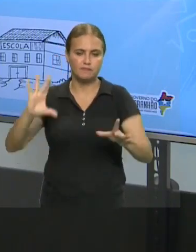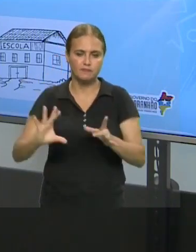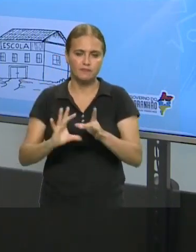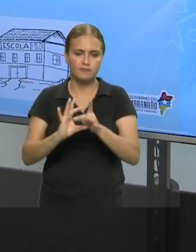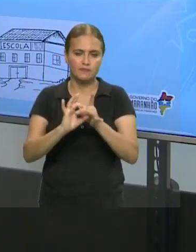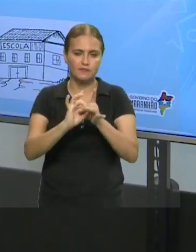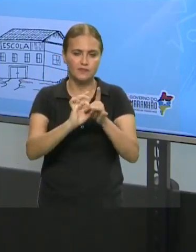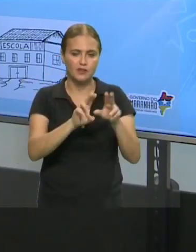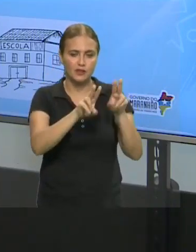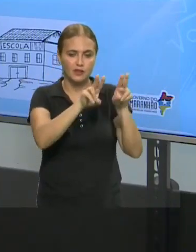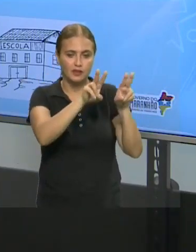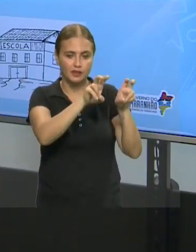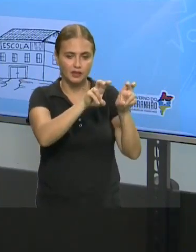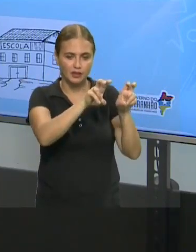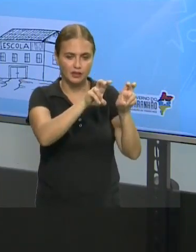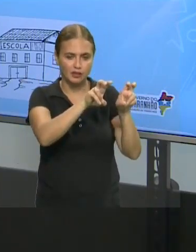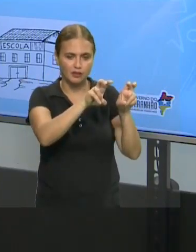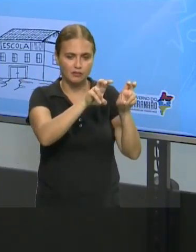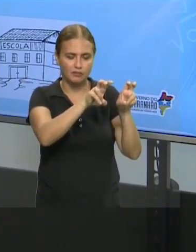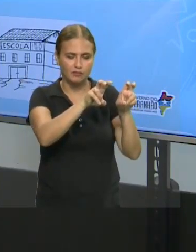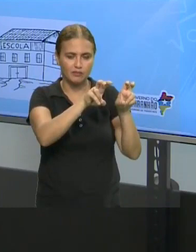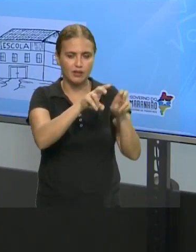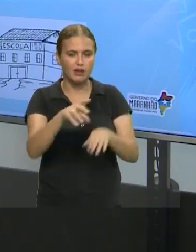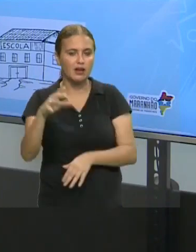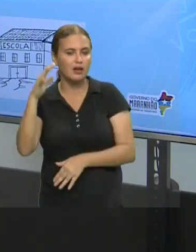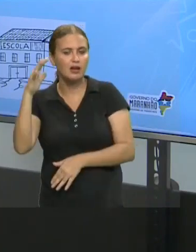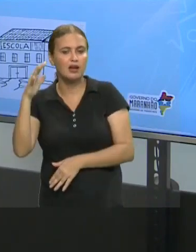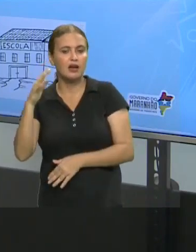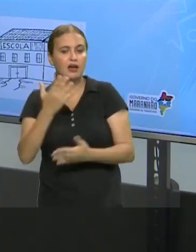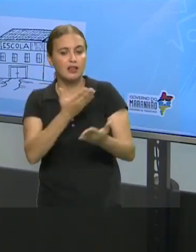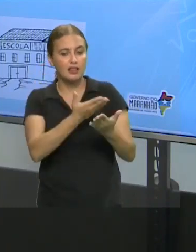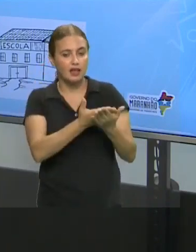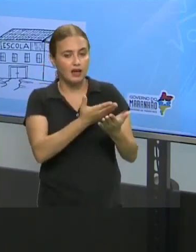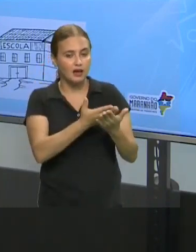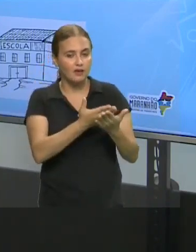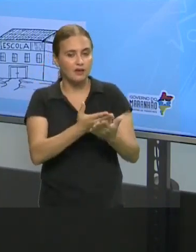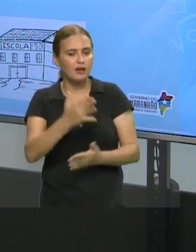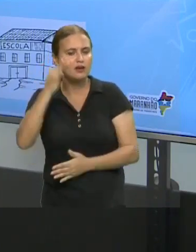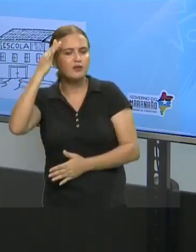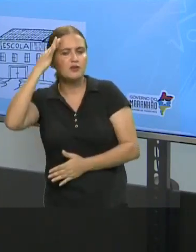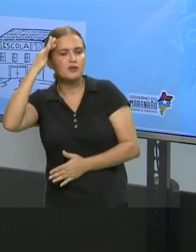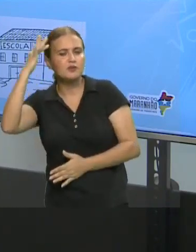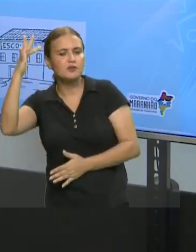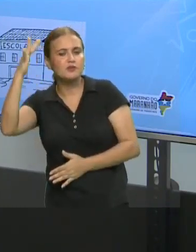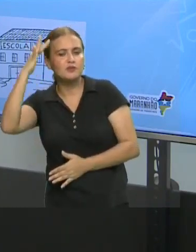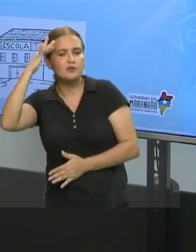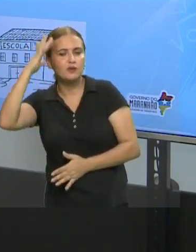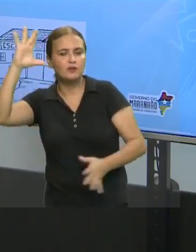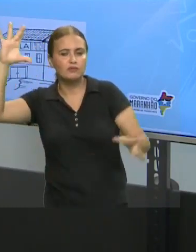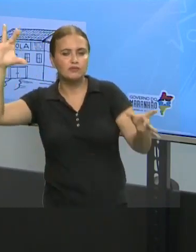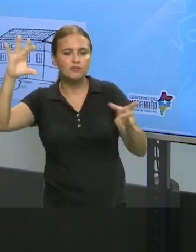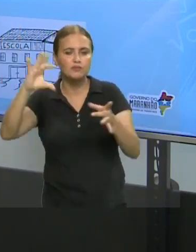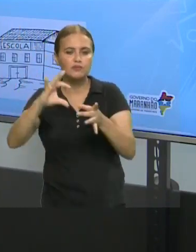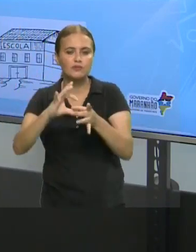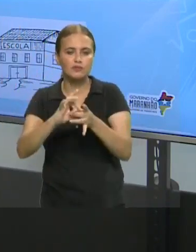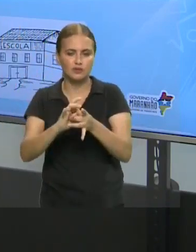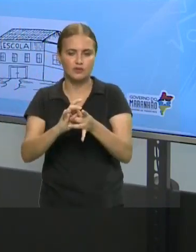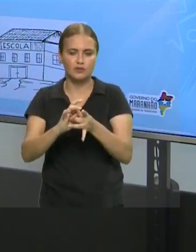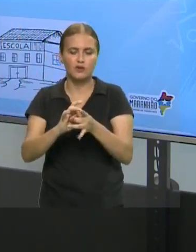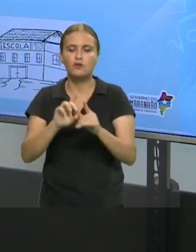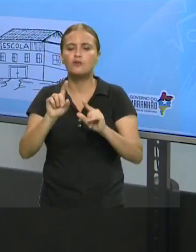com o sonho, que é a base do Projeto de Vida. Quais espaços eu